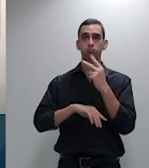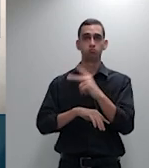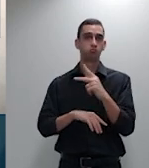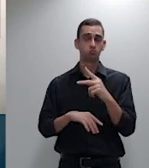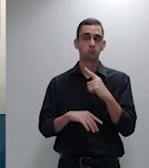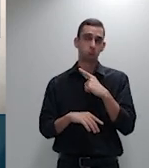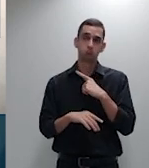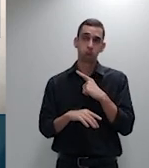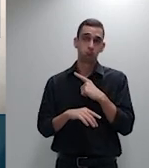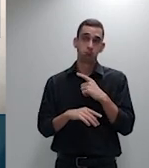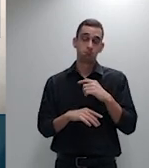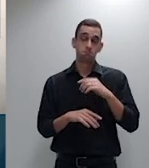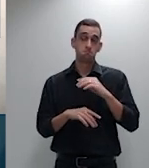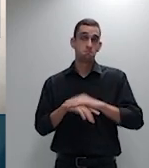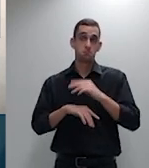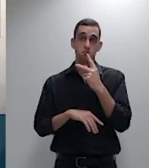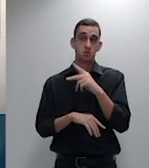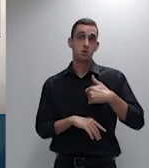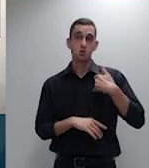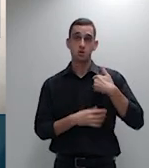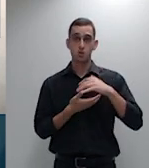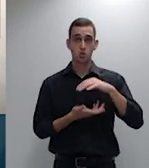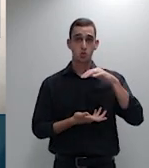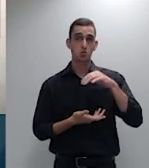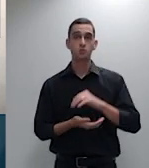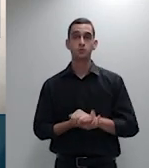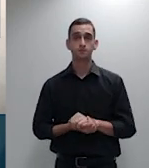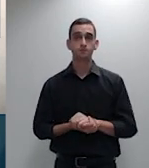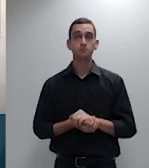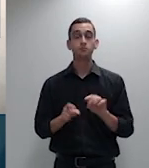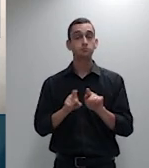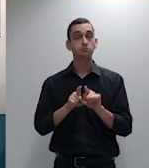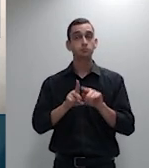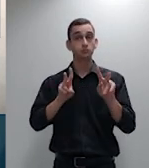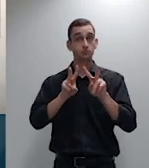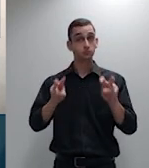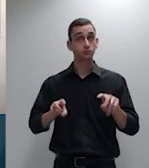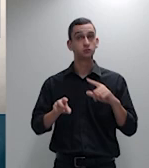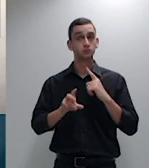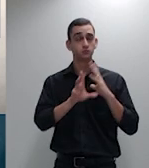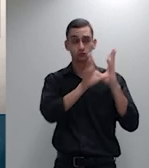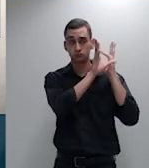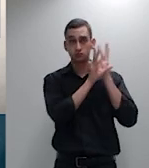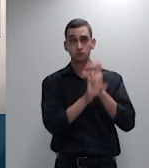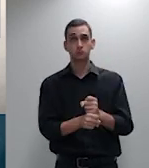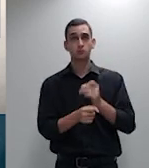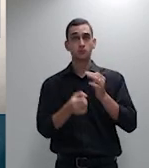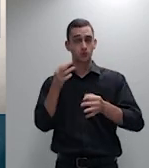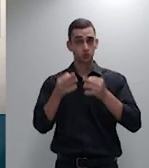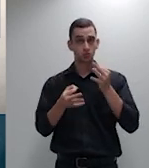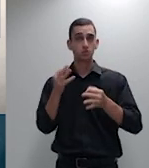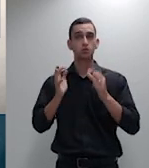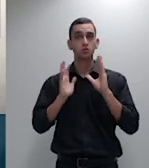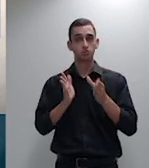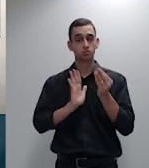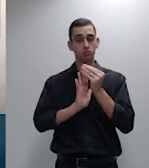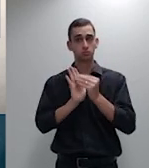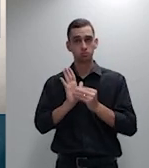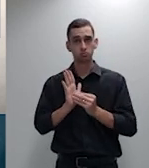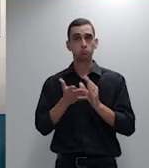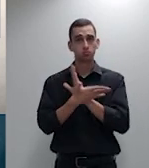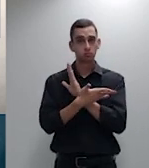referido tema a revisão judicial de índices é possível excepcionalmente não obstante a presunção de